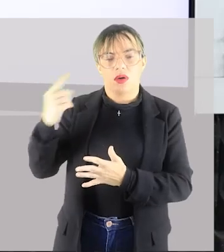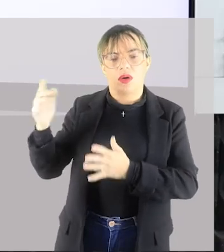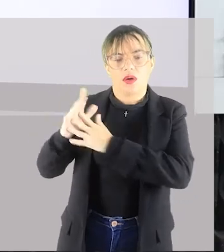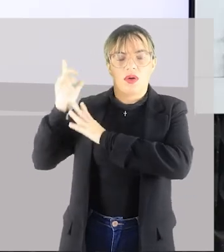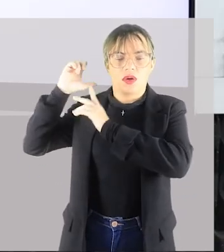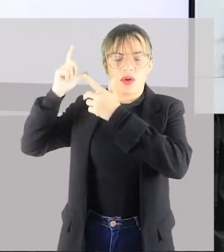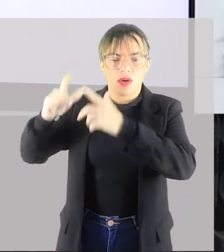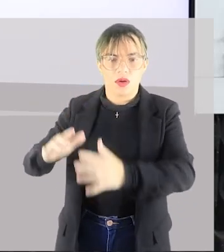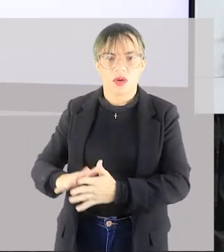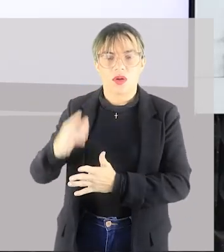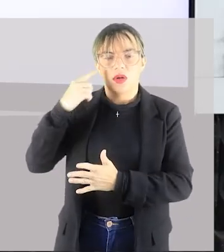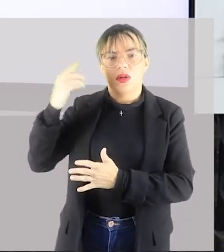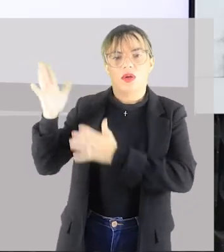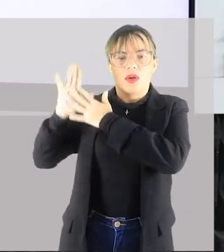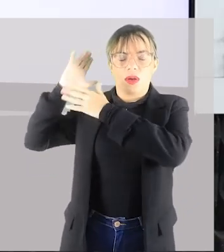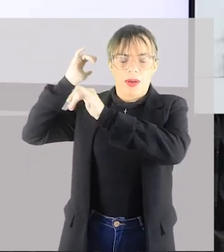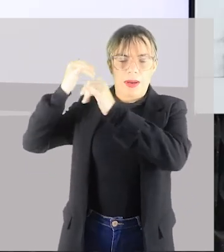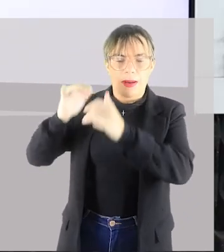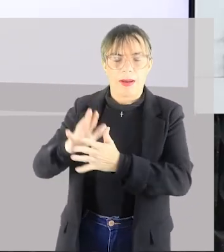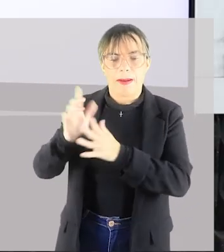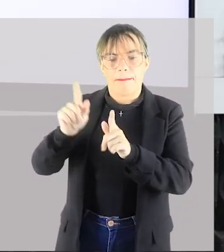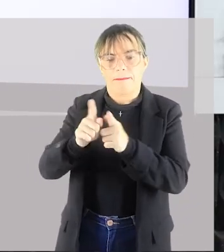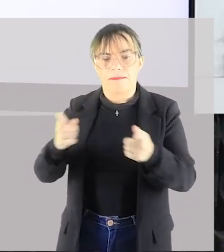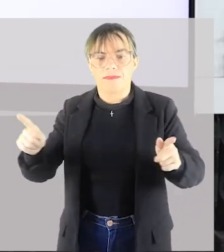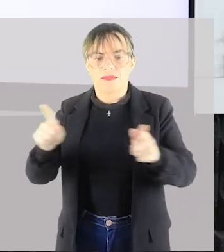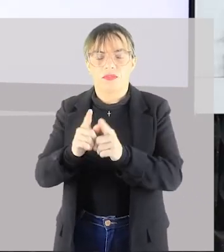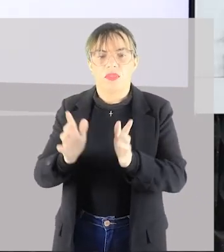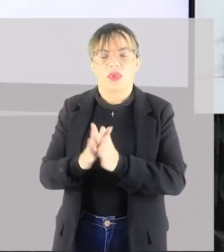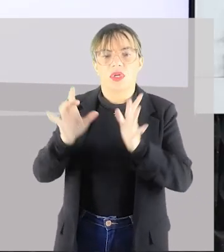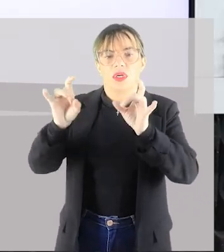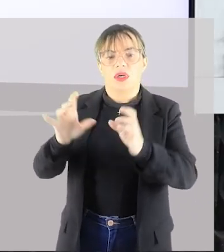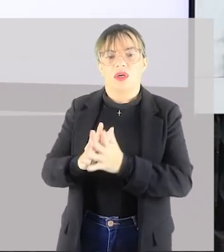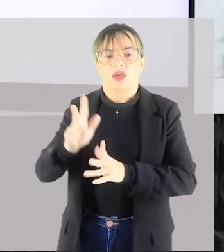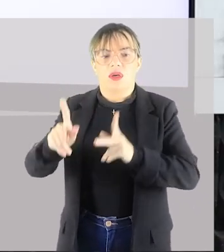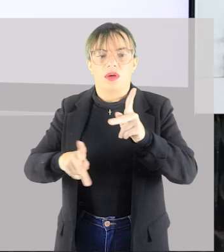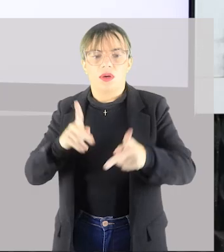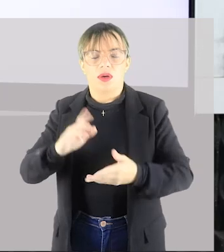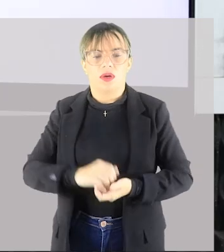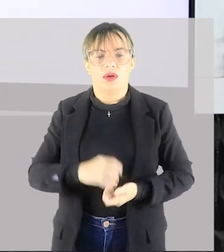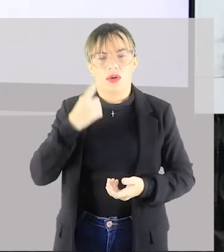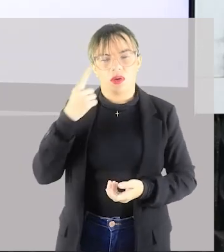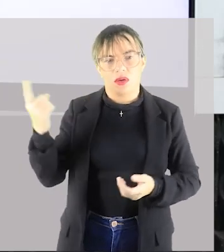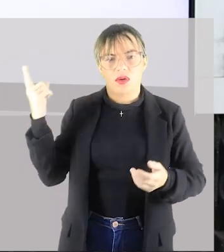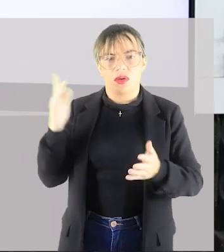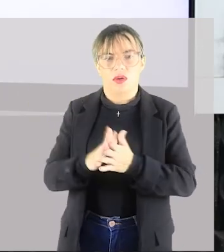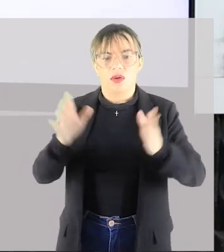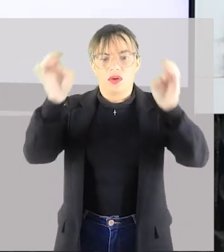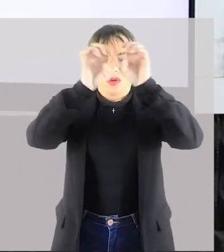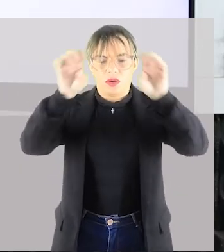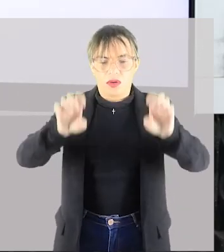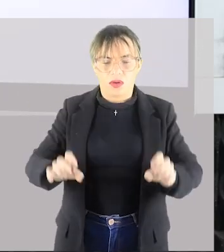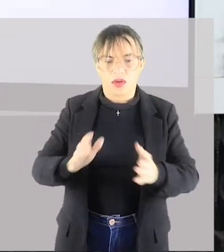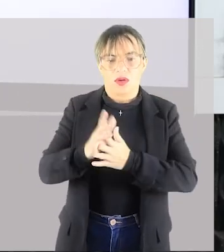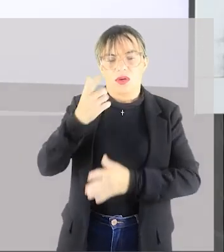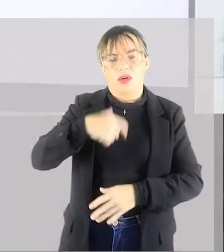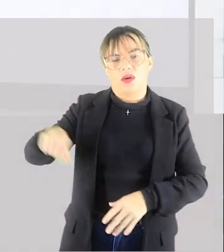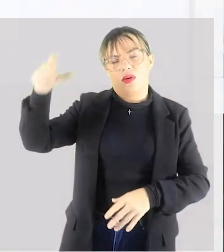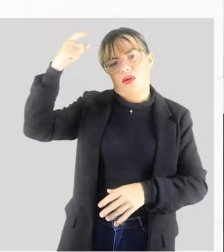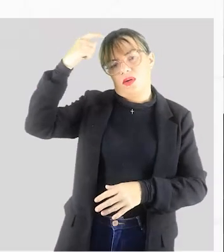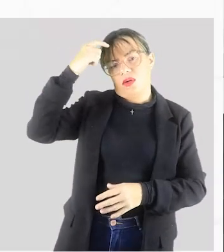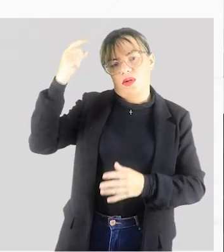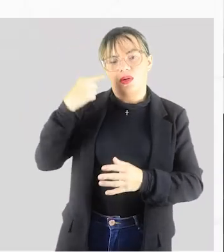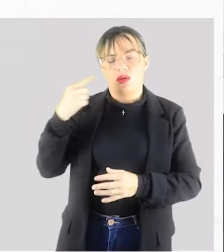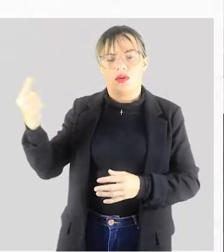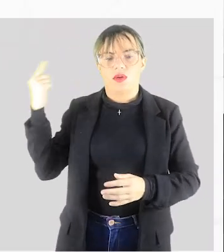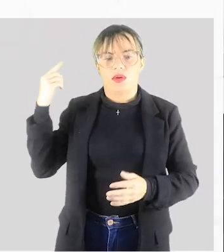a dança de determinado povo. E aí, gente pensando nessa estrutura de dança como